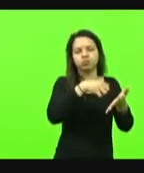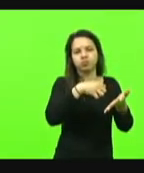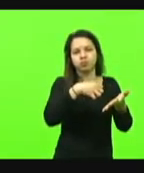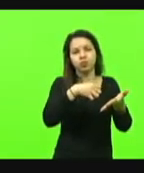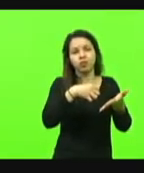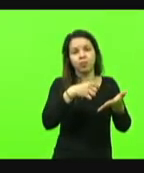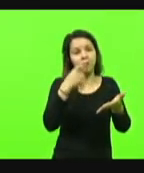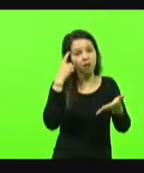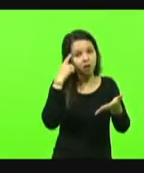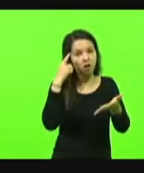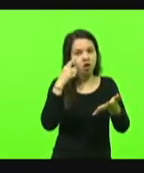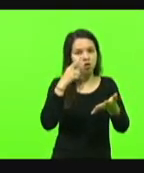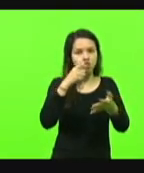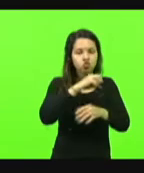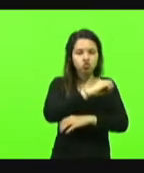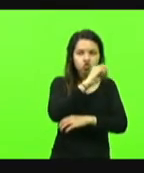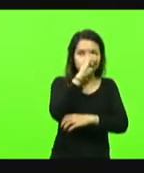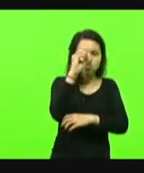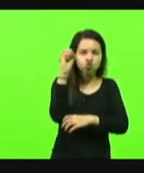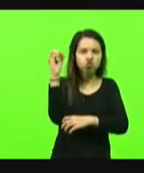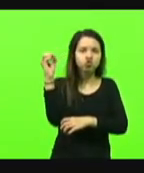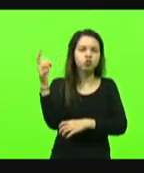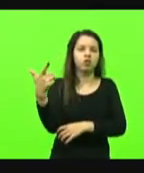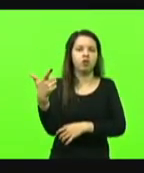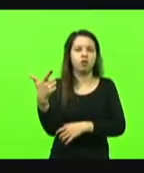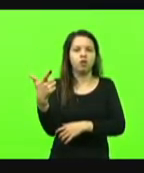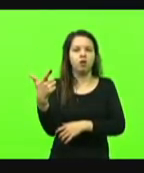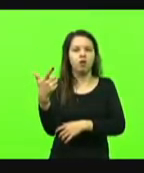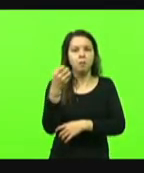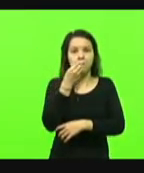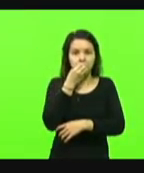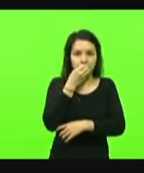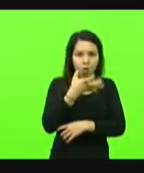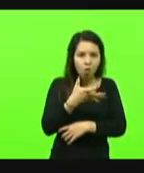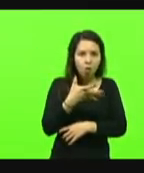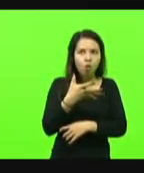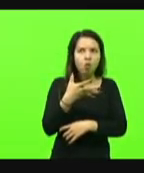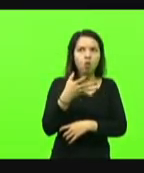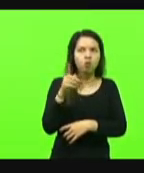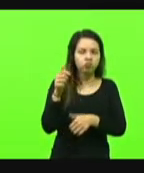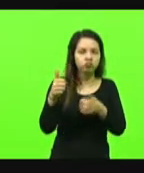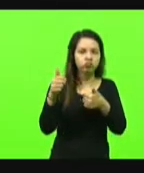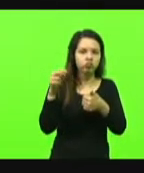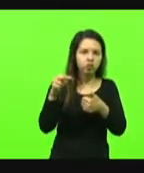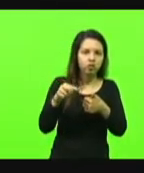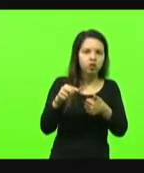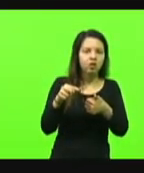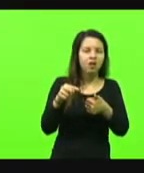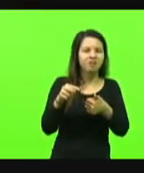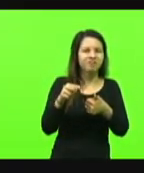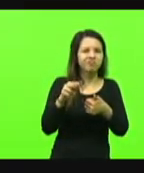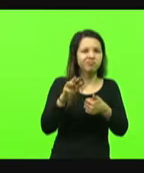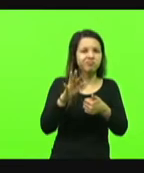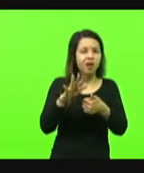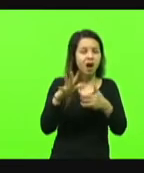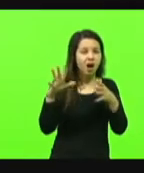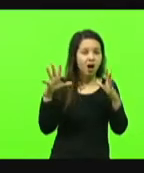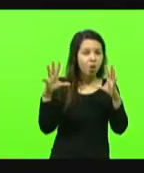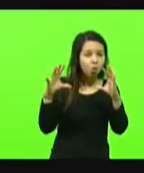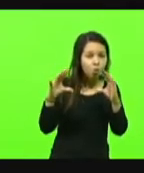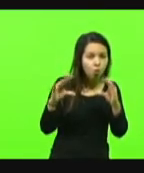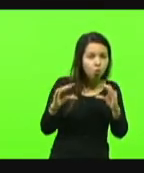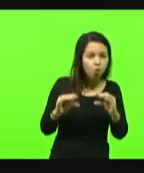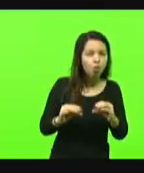tempo bom, você tem essa imagem. À noite, com chuva, às vezes com neblina.